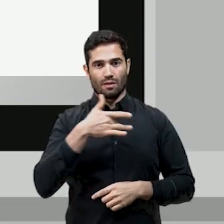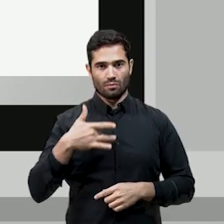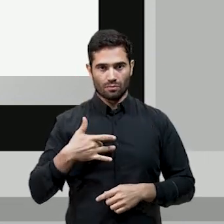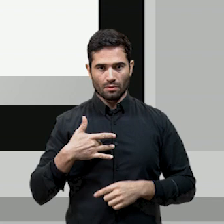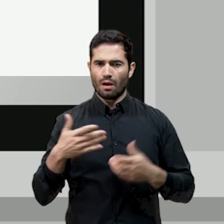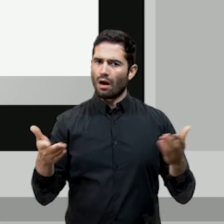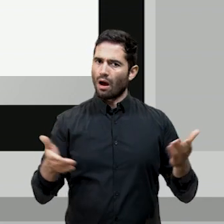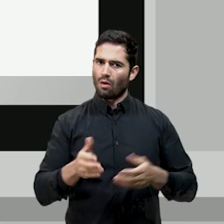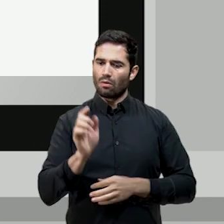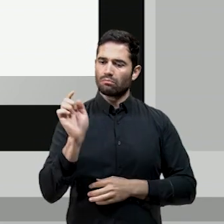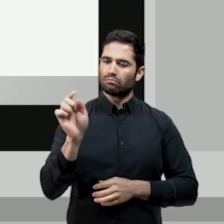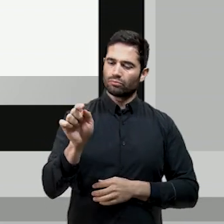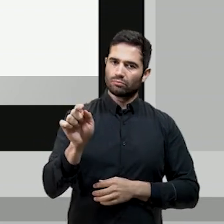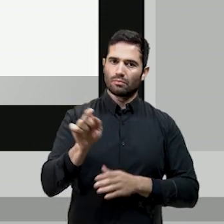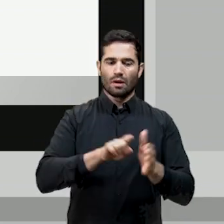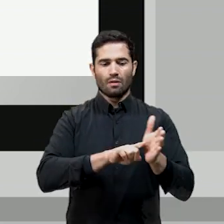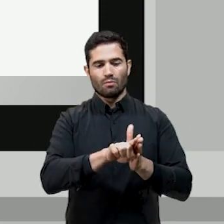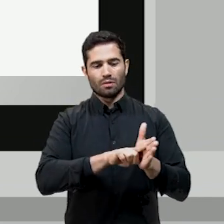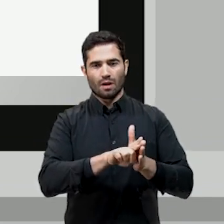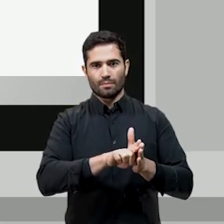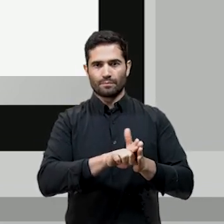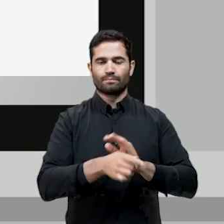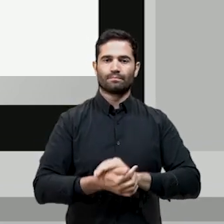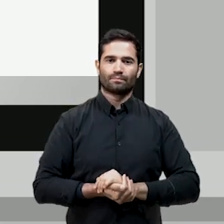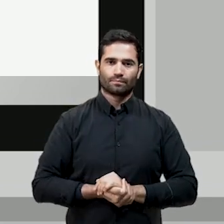Agora clique em Exames Periódicos.